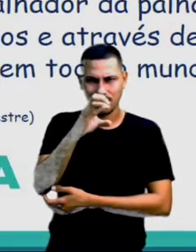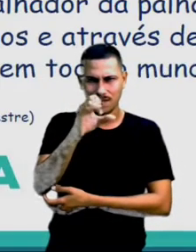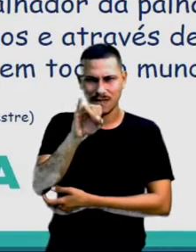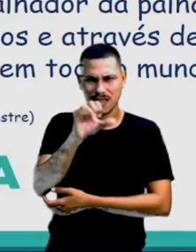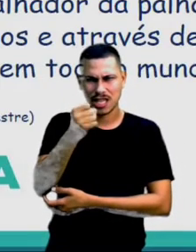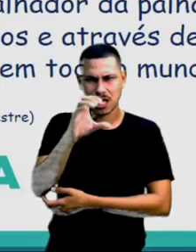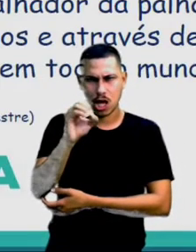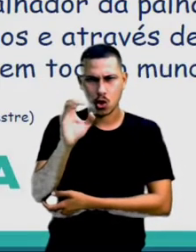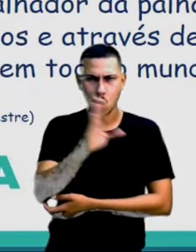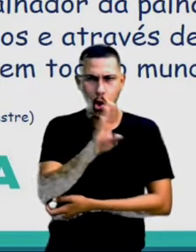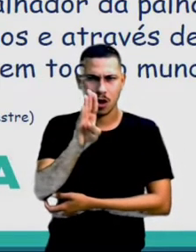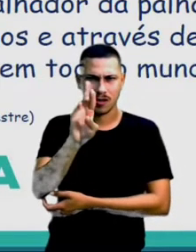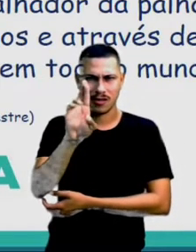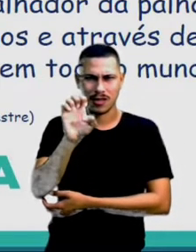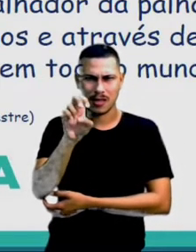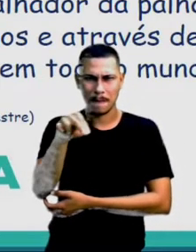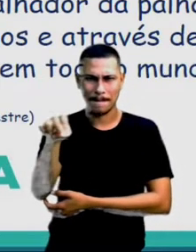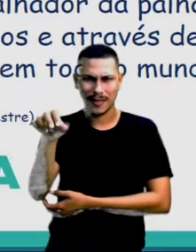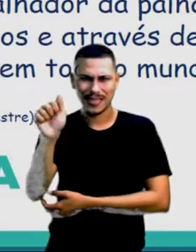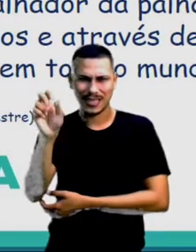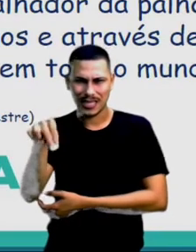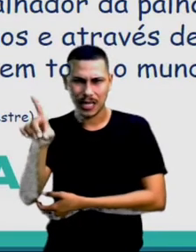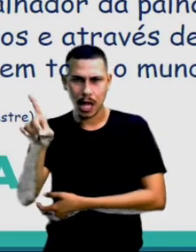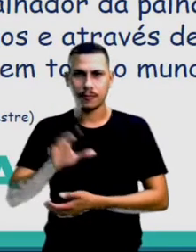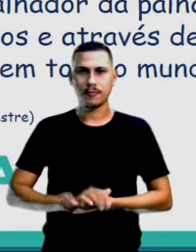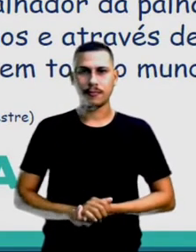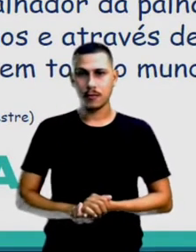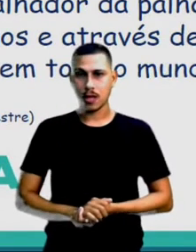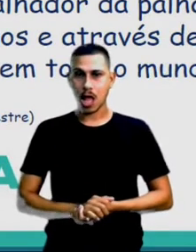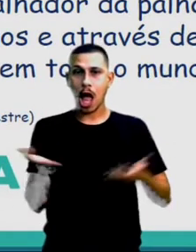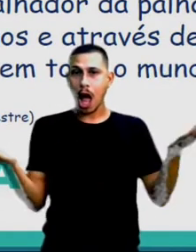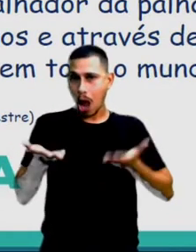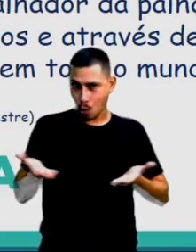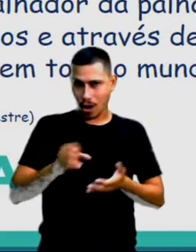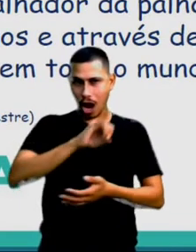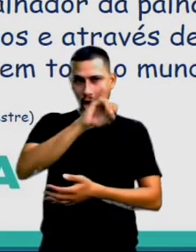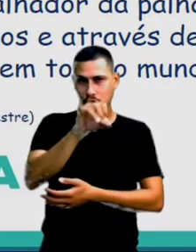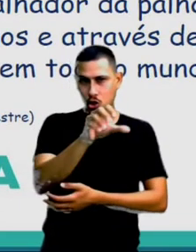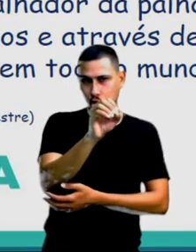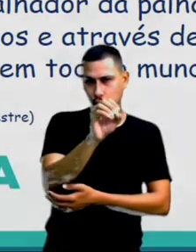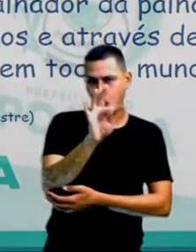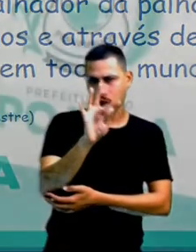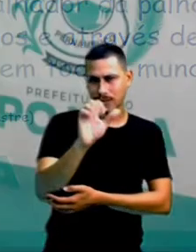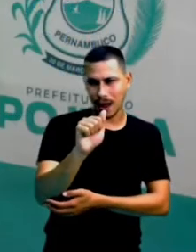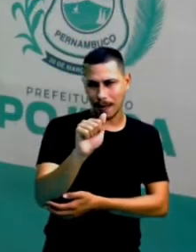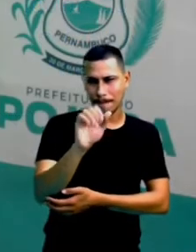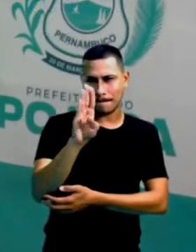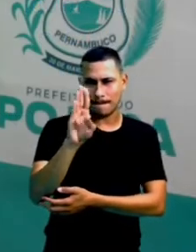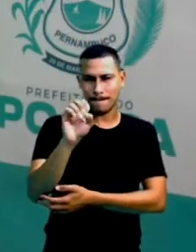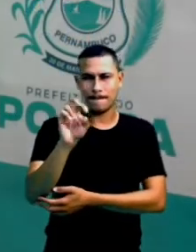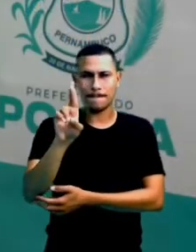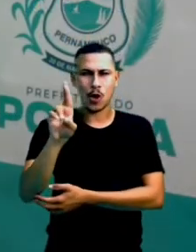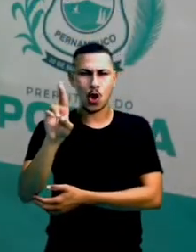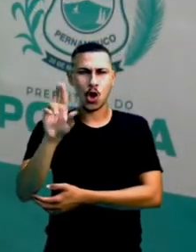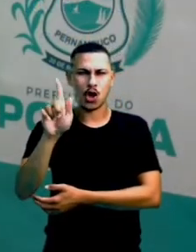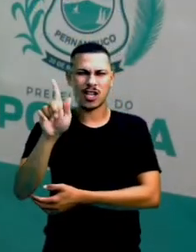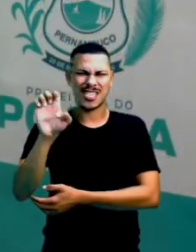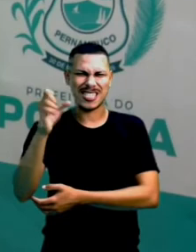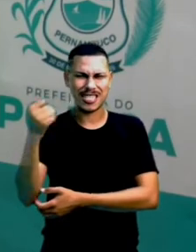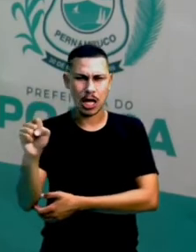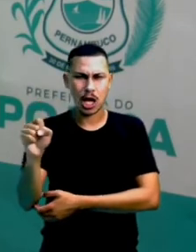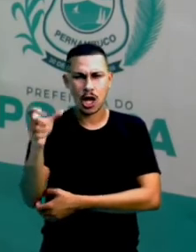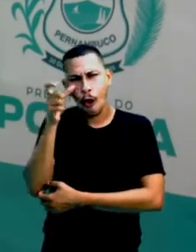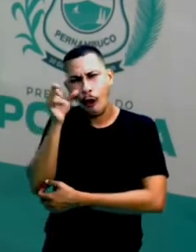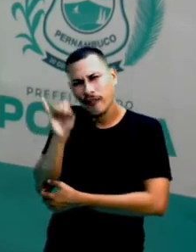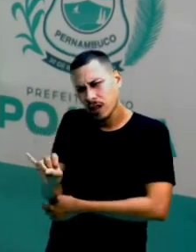E agora a gente vai para Jota Borges Jota Borges Ele é muito interessante Porque eu não vou nem ler